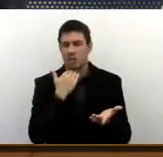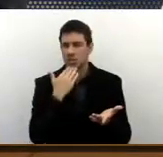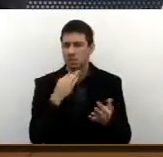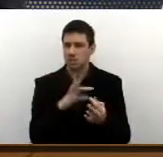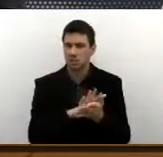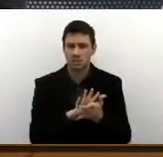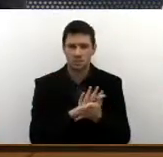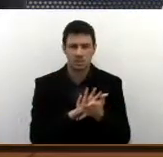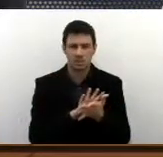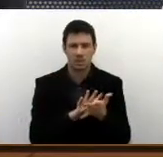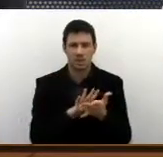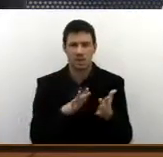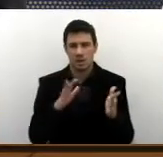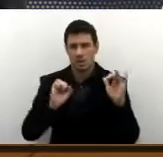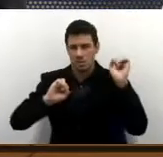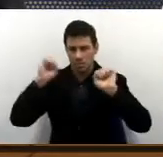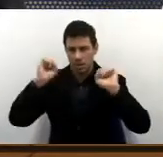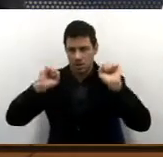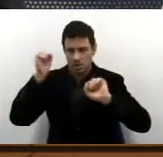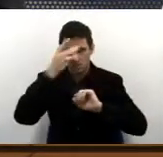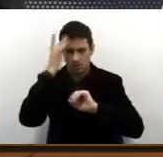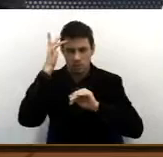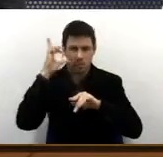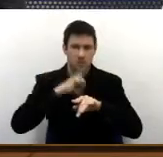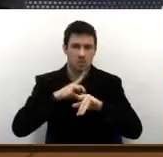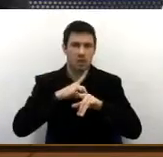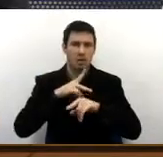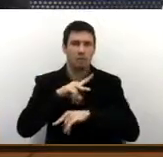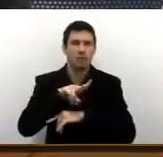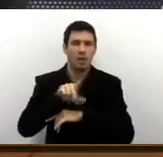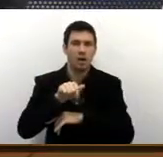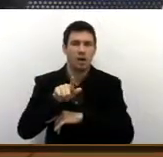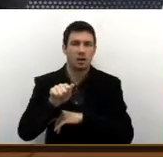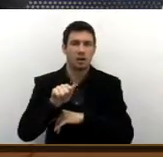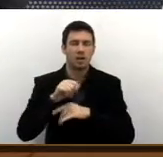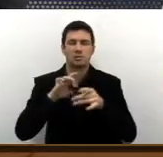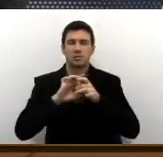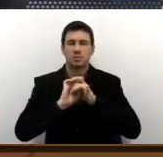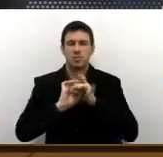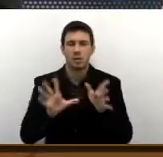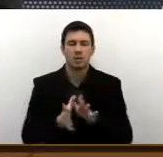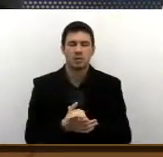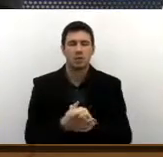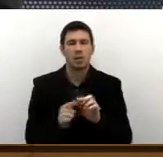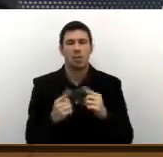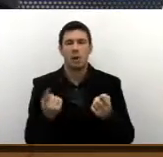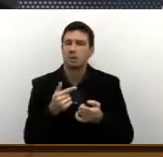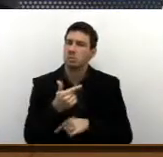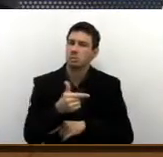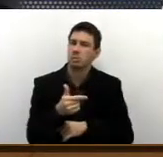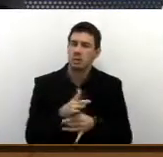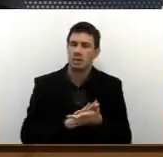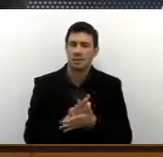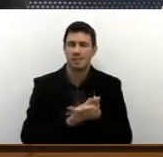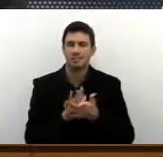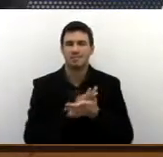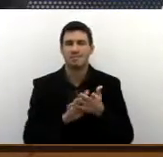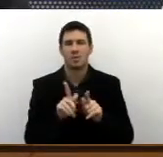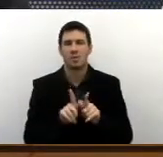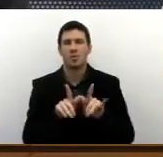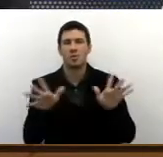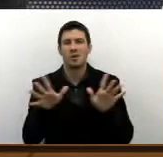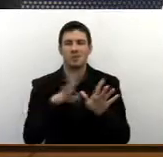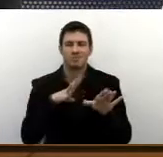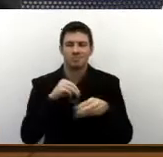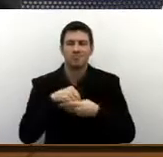o empresário ter a vaga aberta, a vaga disponível, mas nós não temos o Guarulhense qualificado para aquela